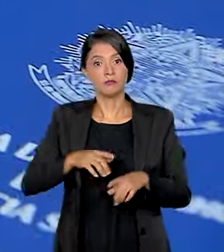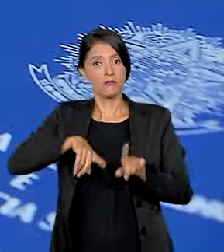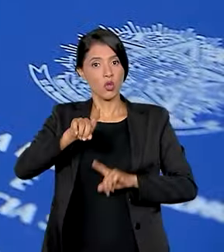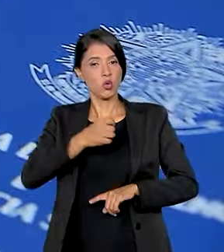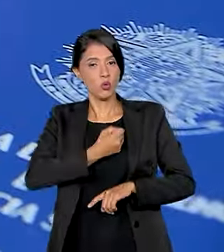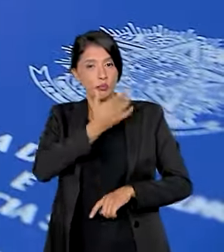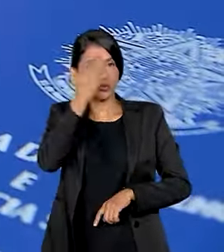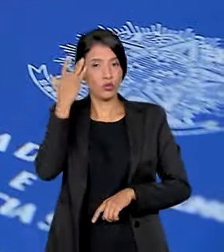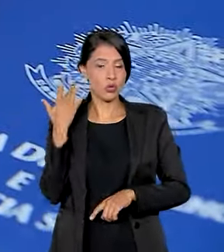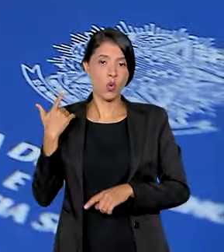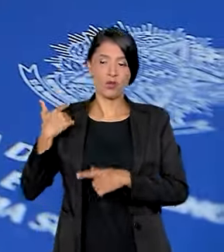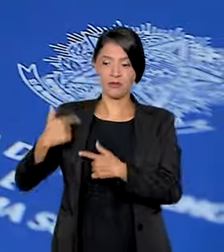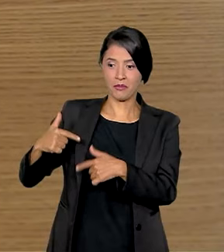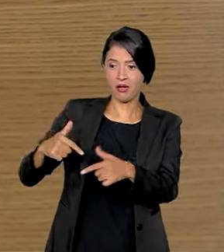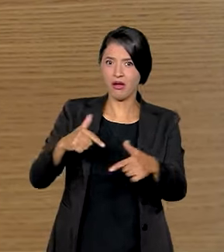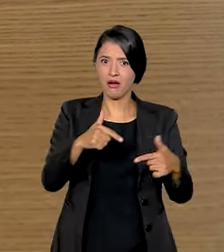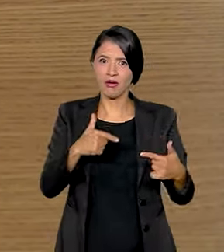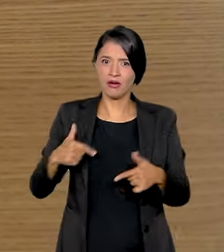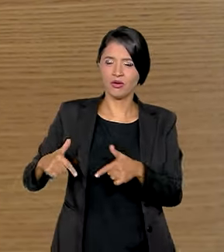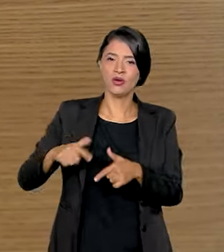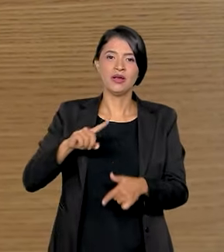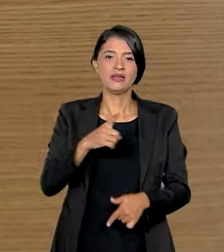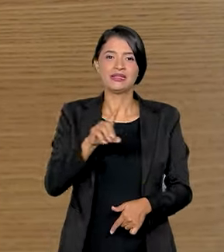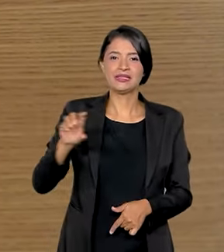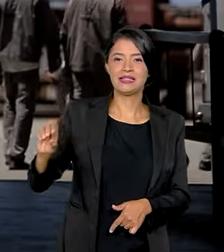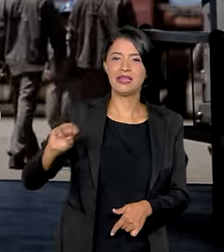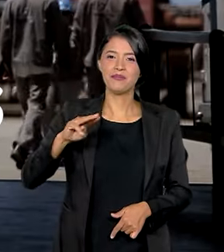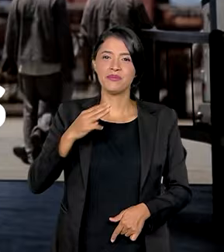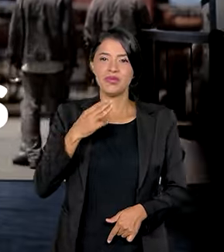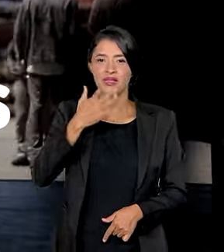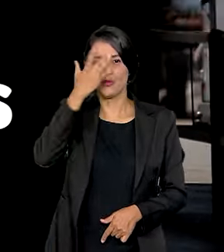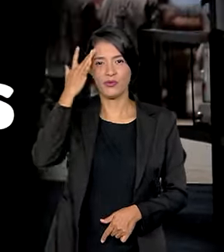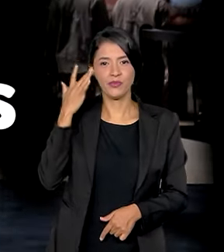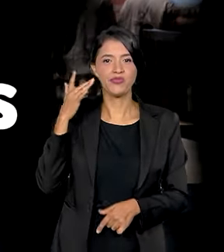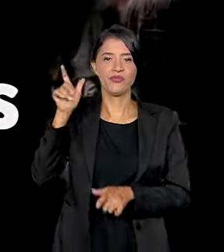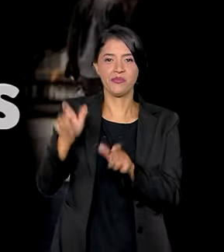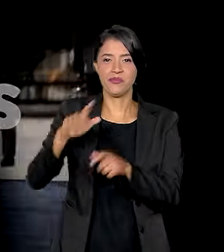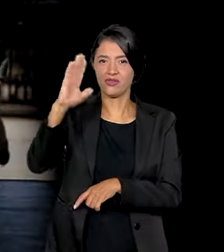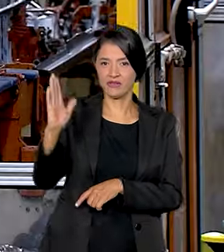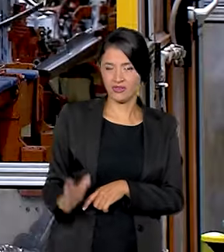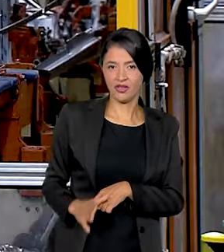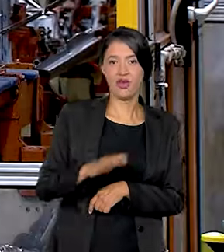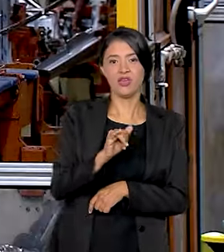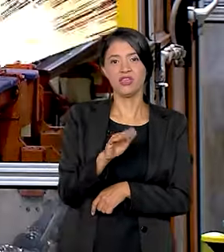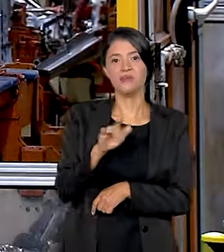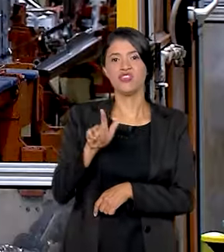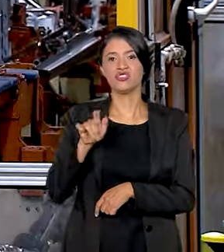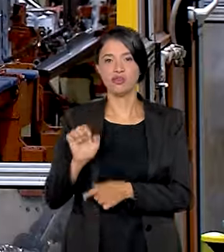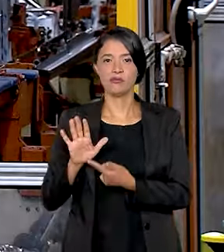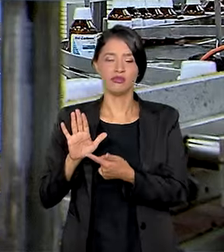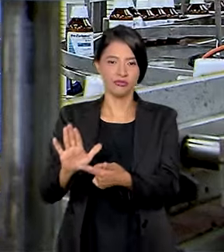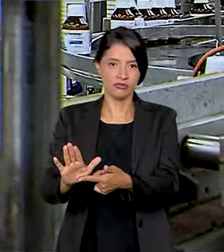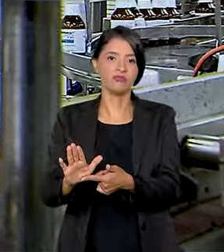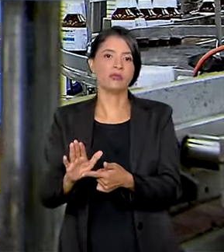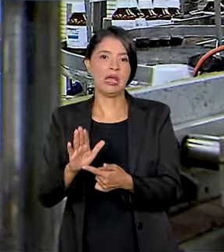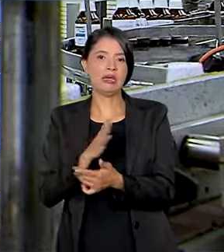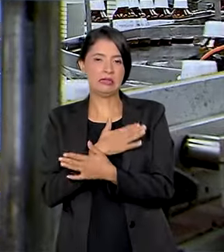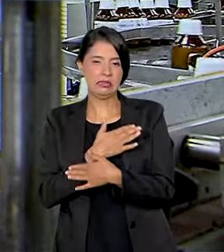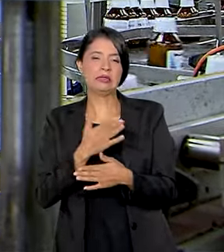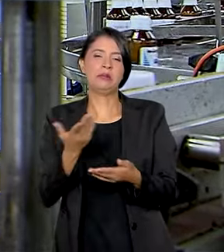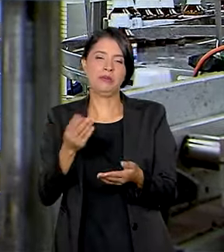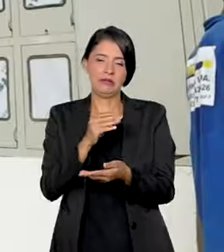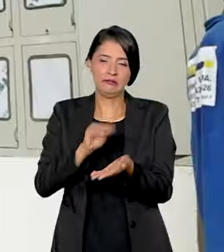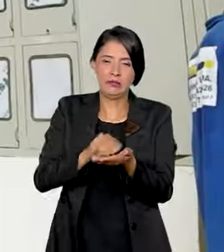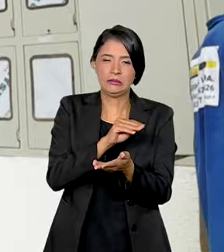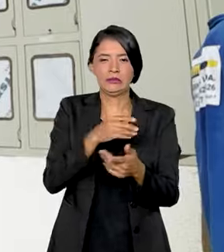Recorde no número de pessoas empregadas. 100 milhões de brasileiros, segundo o IBGE. A taxa de desemprego caiu para o